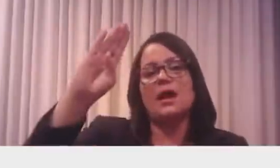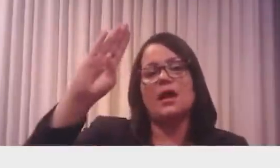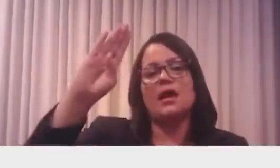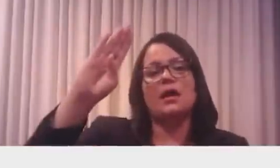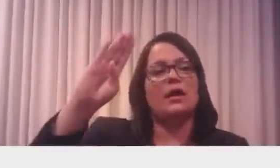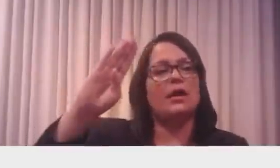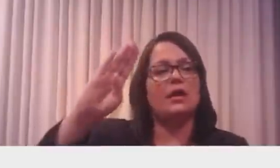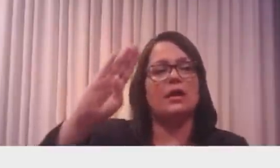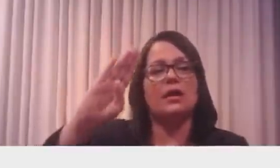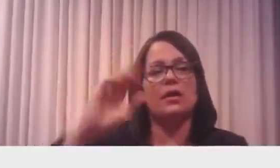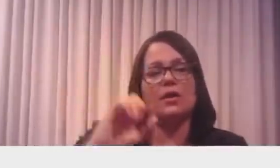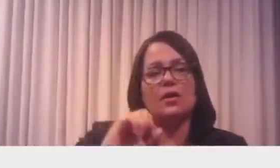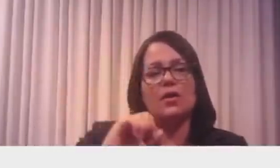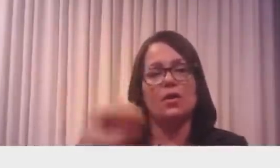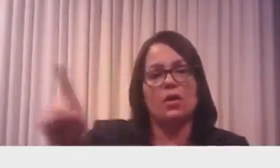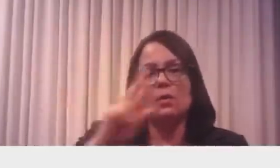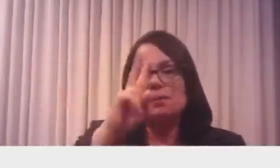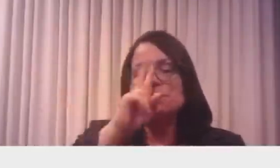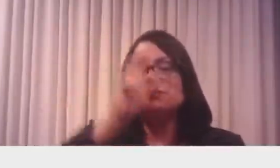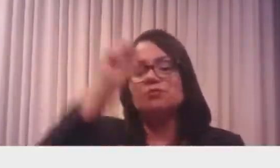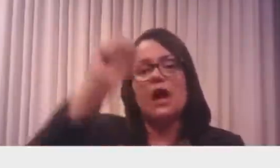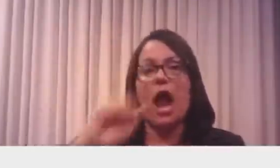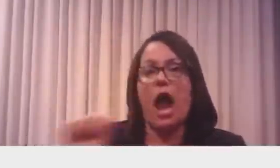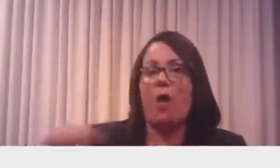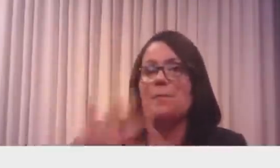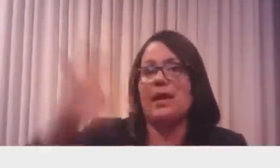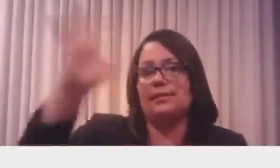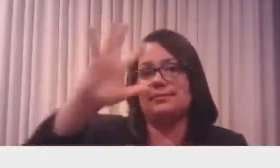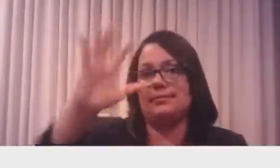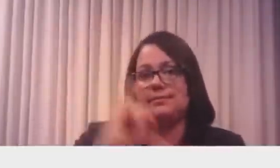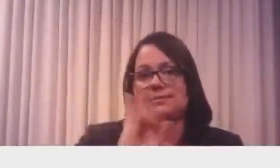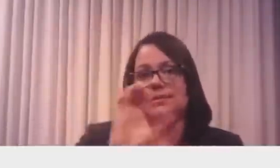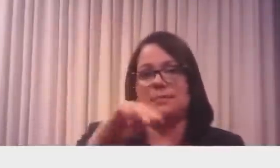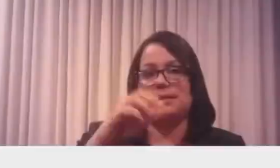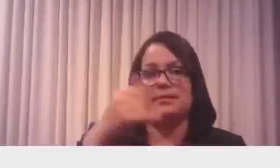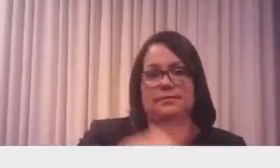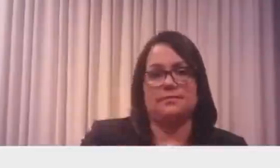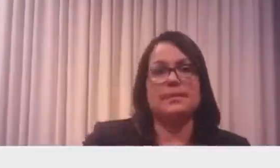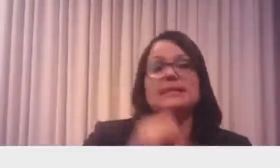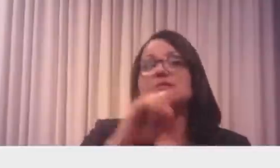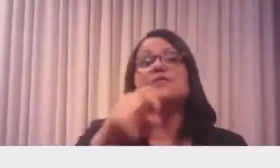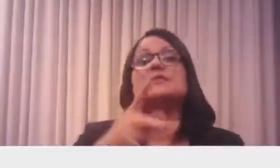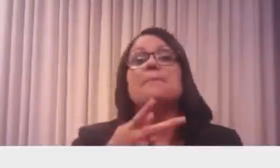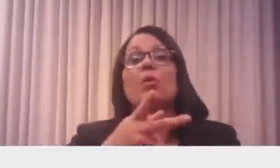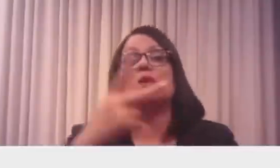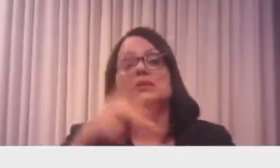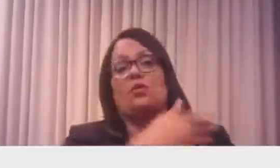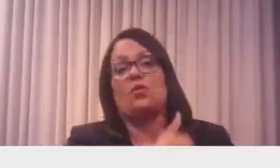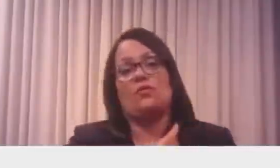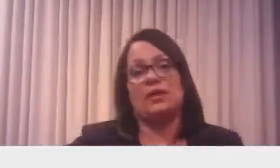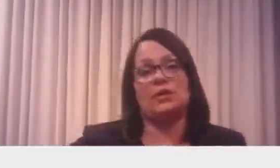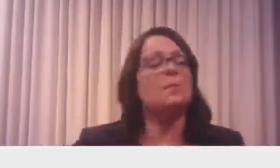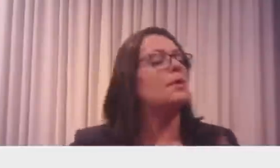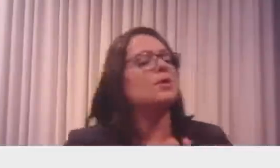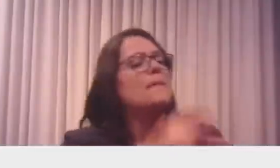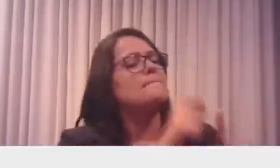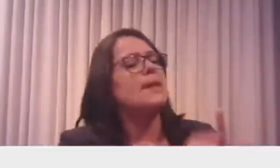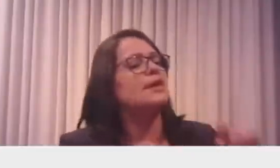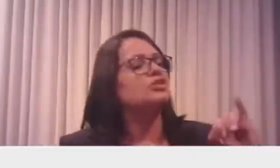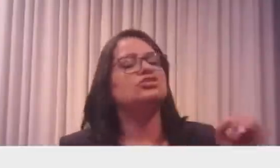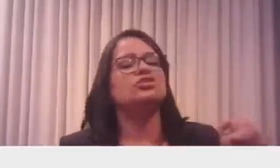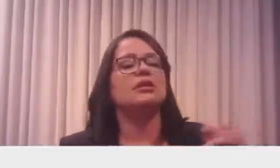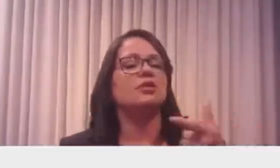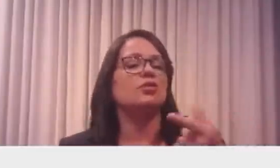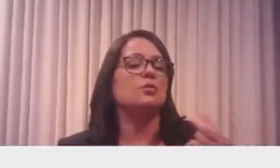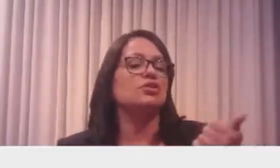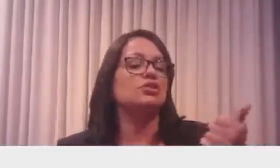suíço. Se você pegar, por exemplo, perguntar pro seu governador, quanto você arrecadar de ICMS em janeiro de 2019, cai da linha de gasolina. Ele vai